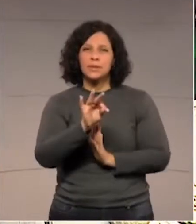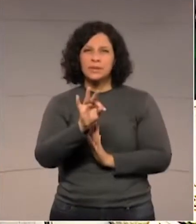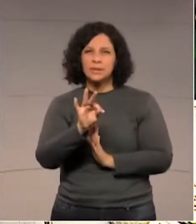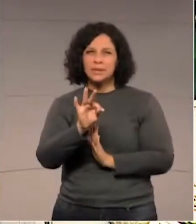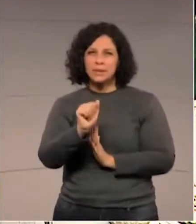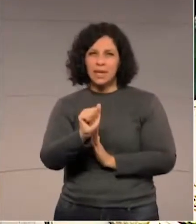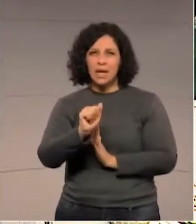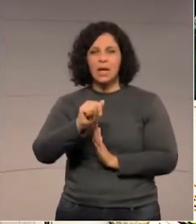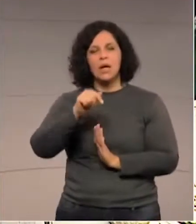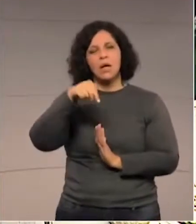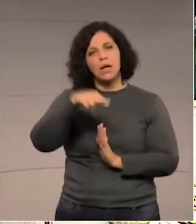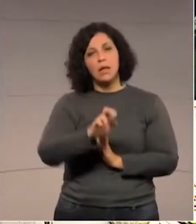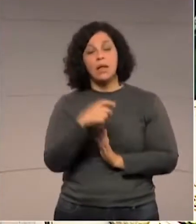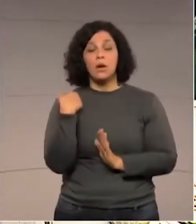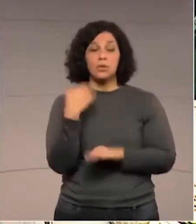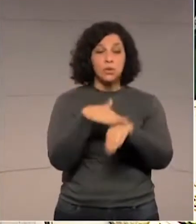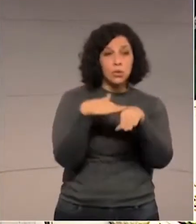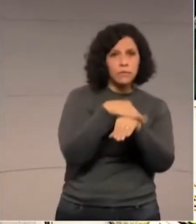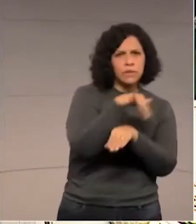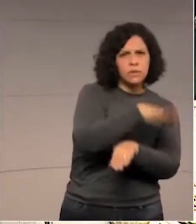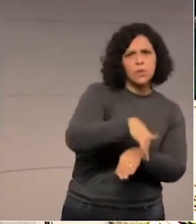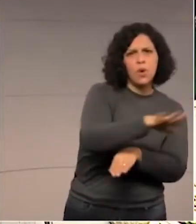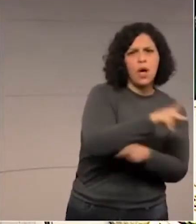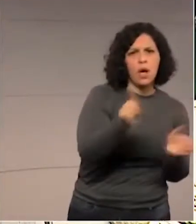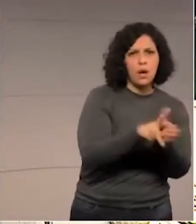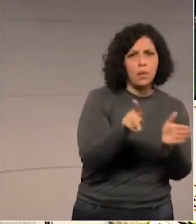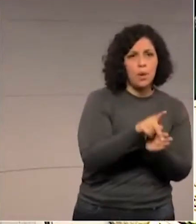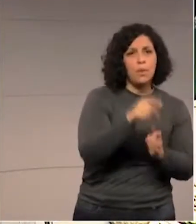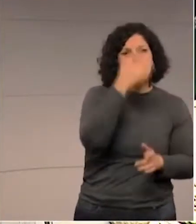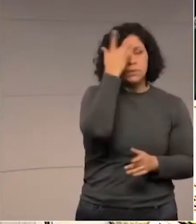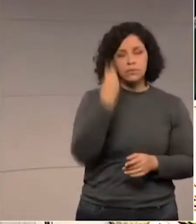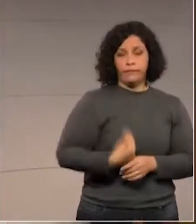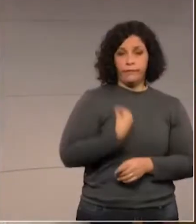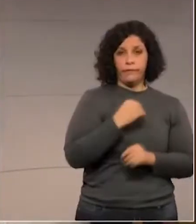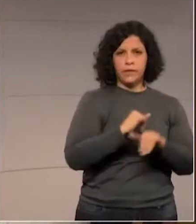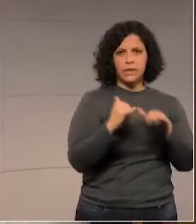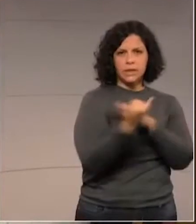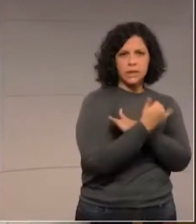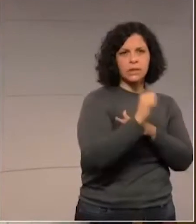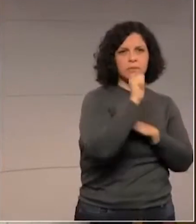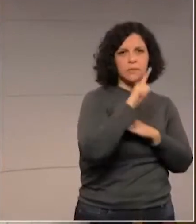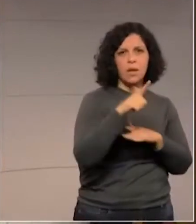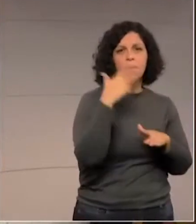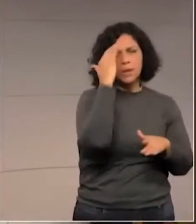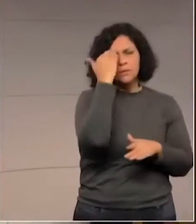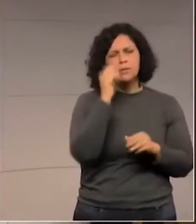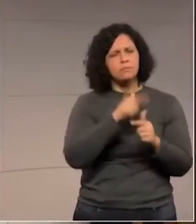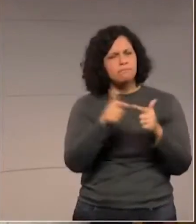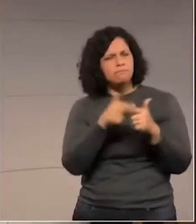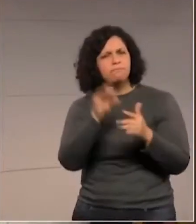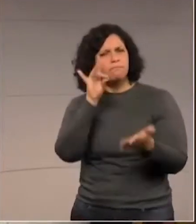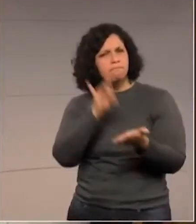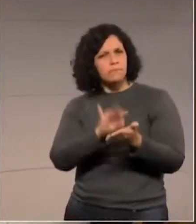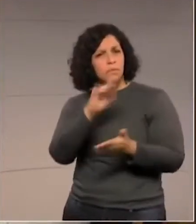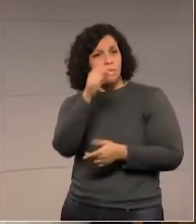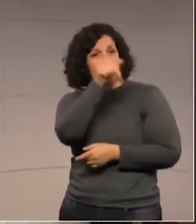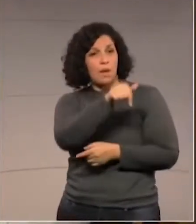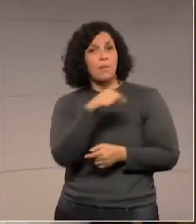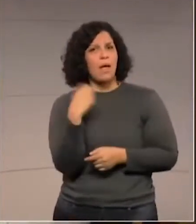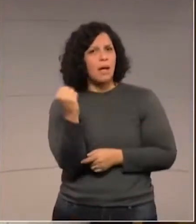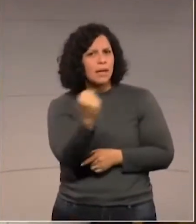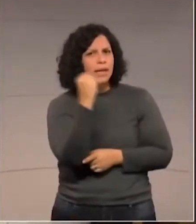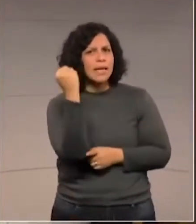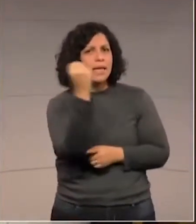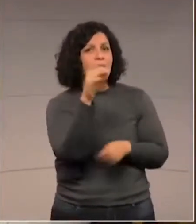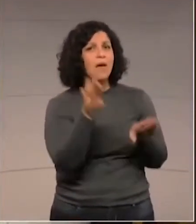lá no Trapiche com os moradores, com a Associação dos Nativos da Ilha do Mel, para entender o problema. Problema gravíssimo